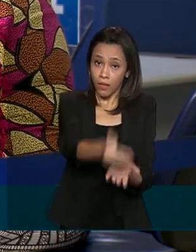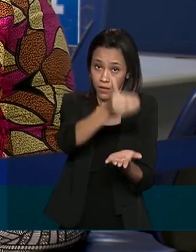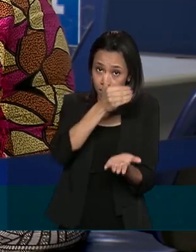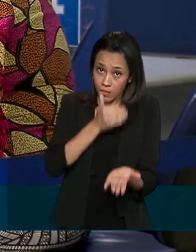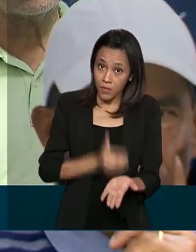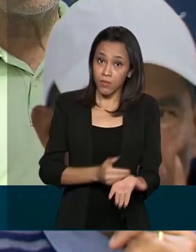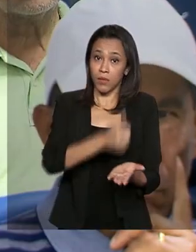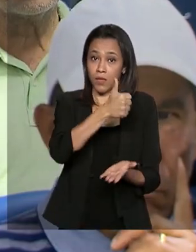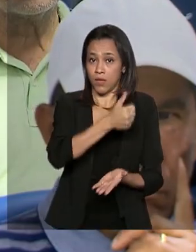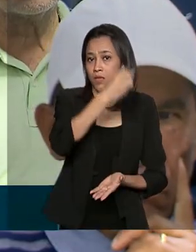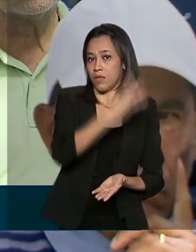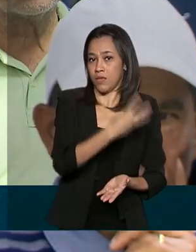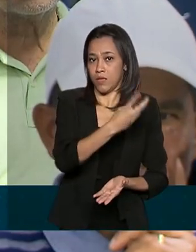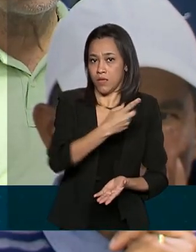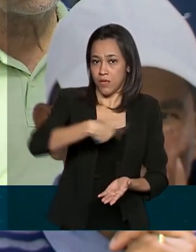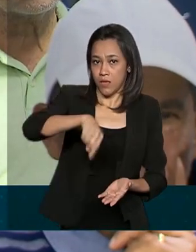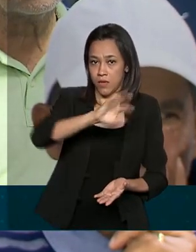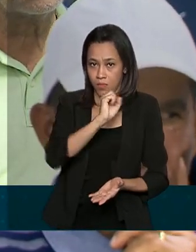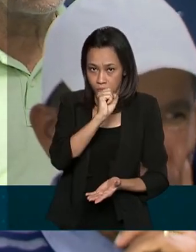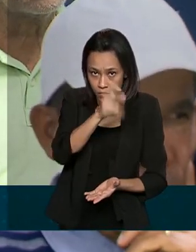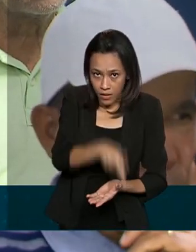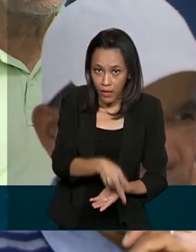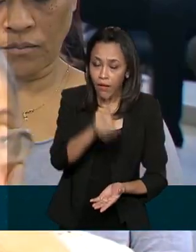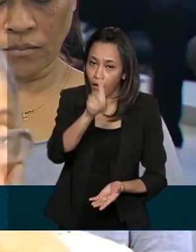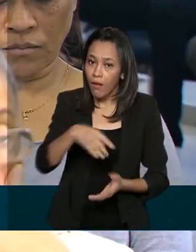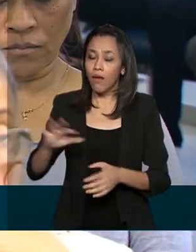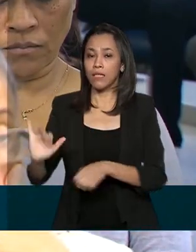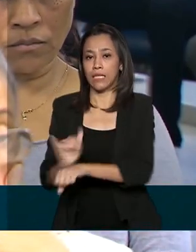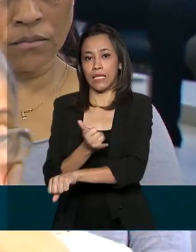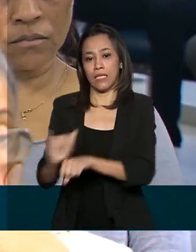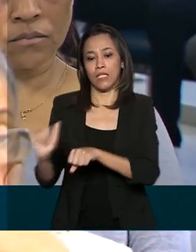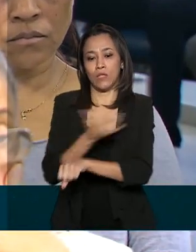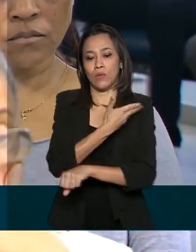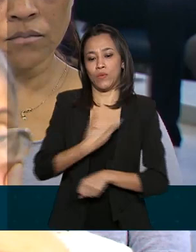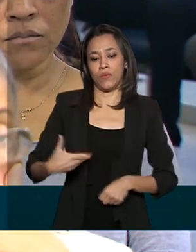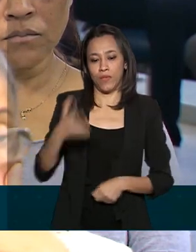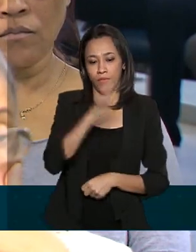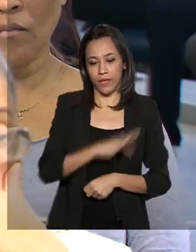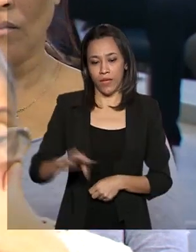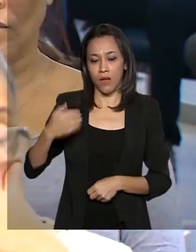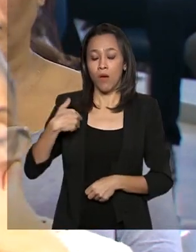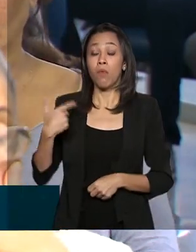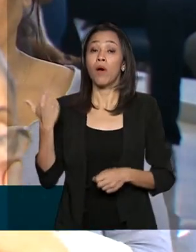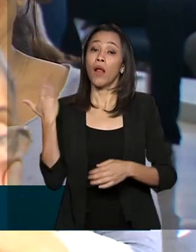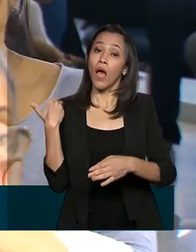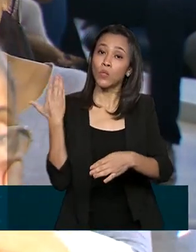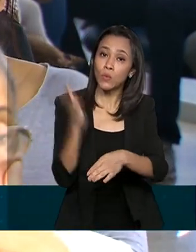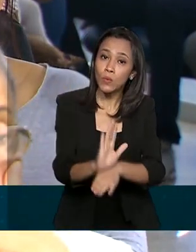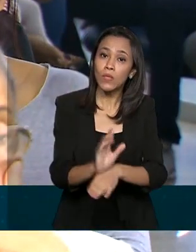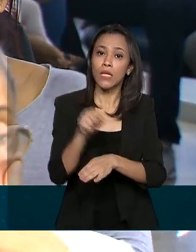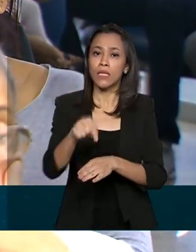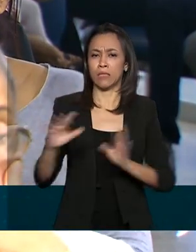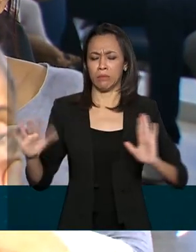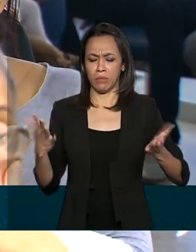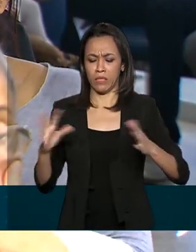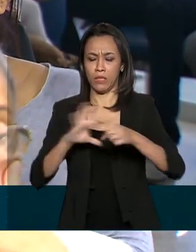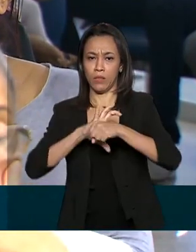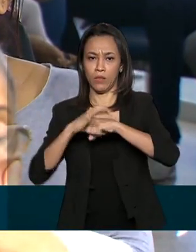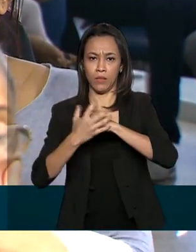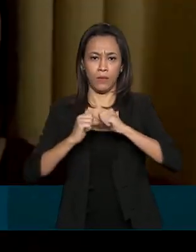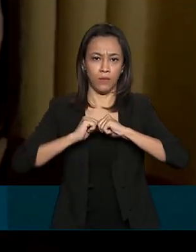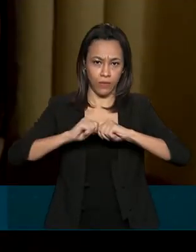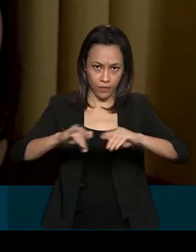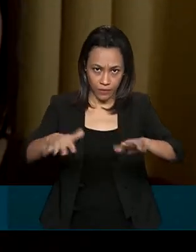aposentados. Essa é uma das medidas do Governo Federal para reduzir os impactos econômicos da crise causada pela pandemia da Covid